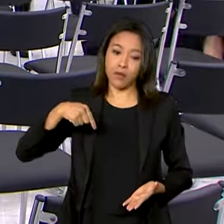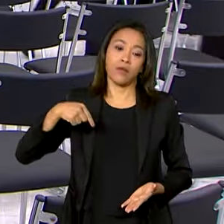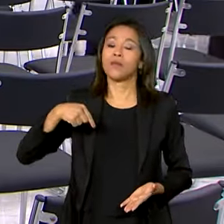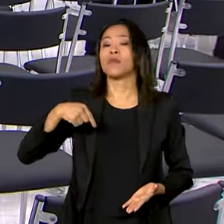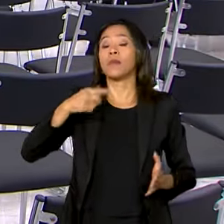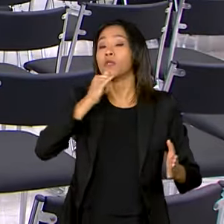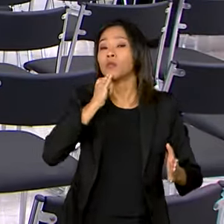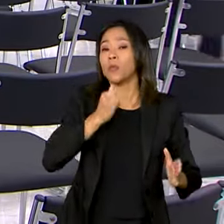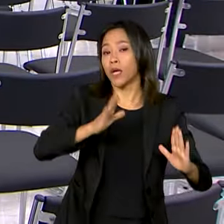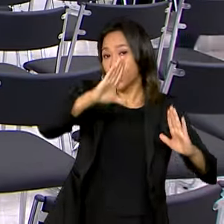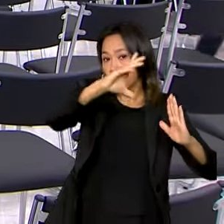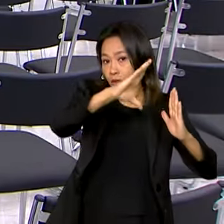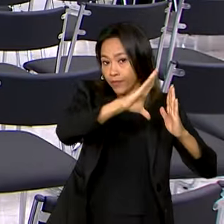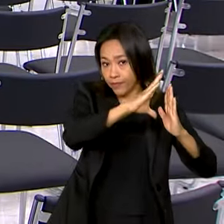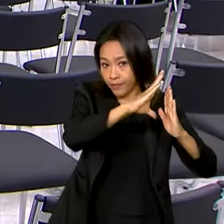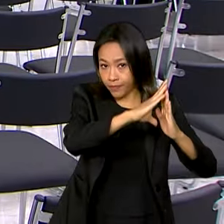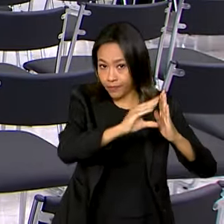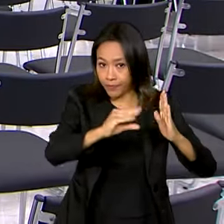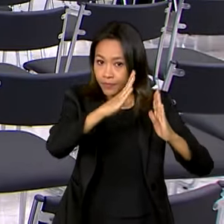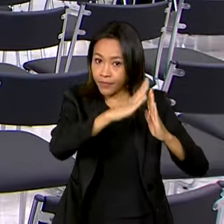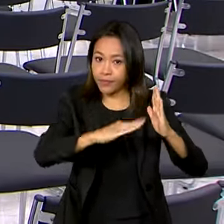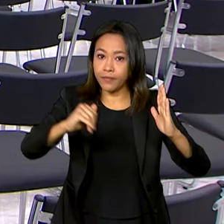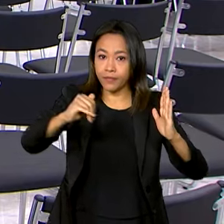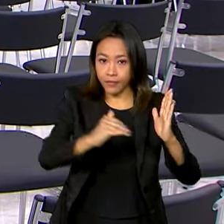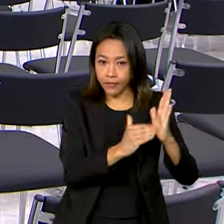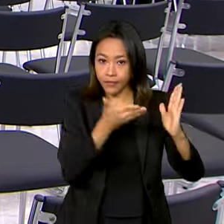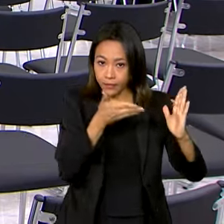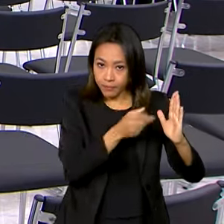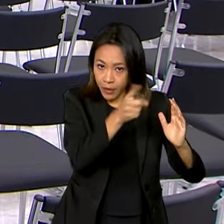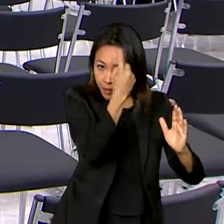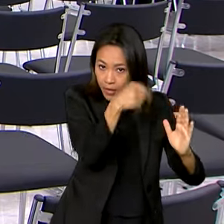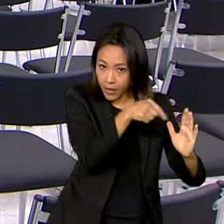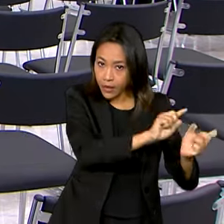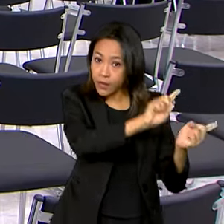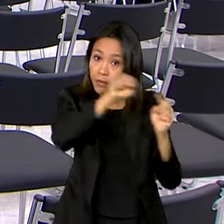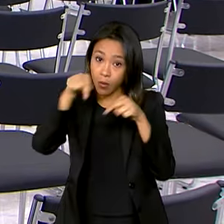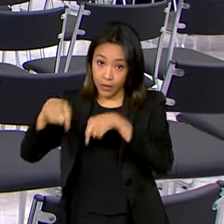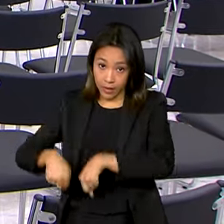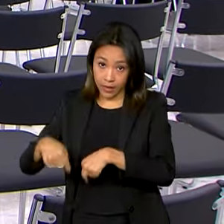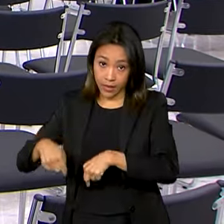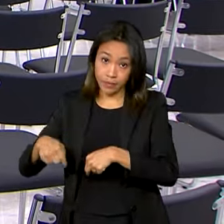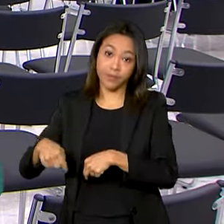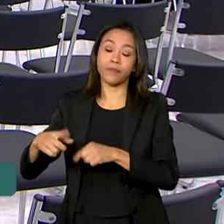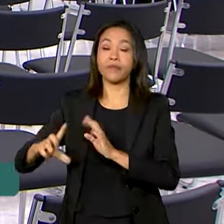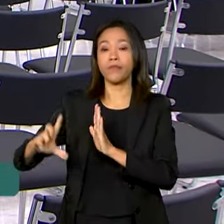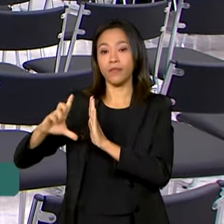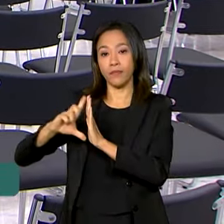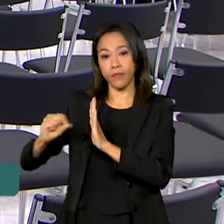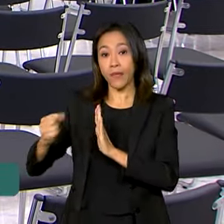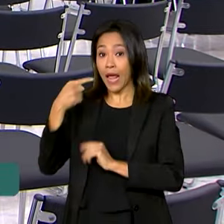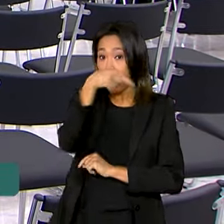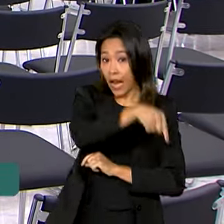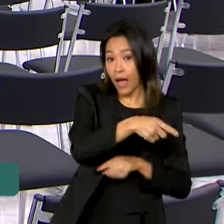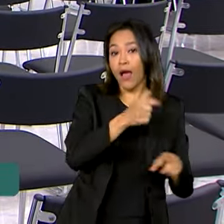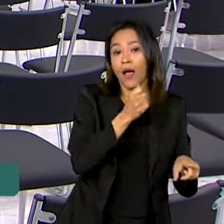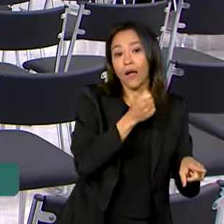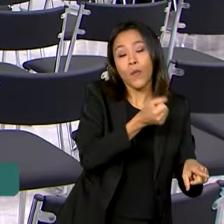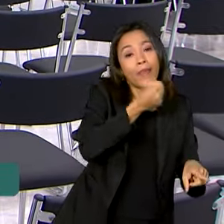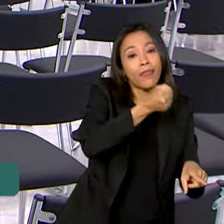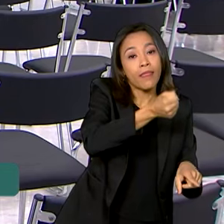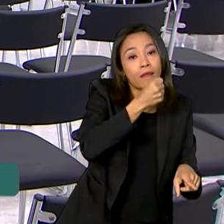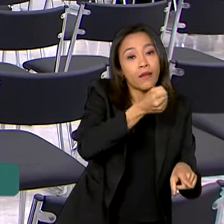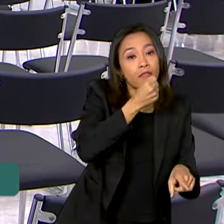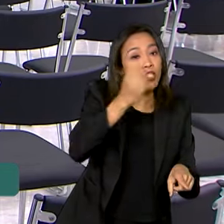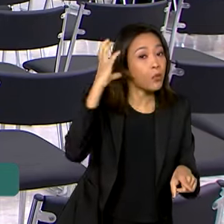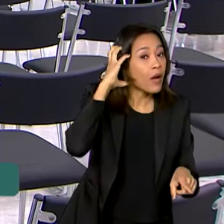e depois ele segue aqui para o Palácio do Planalto. Essa primeira agenda aqui no Alvorada, ele está concedendo uma entrevista para a